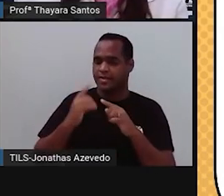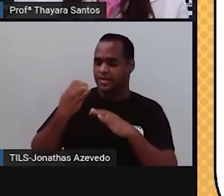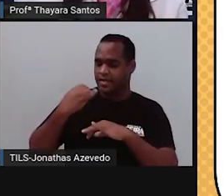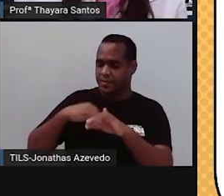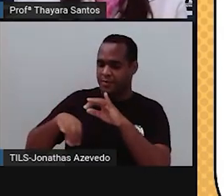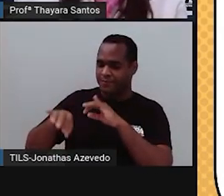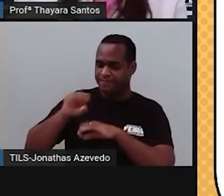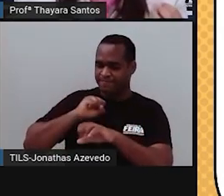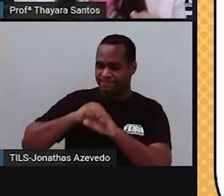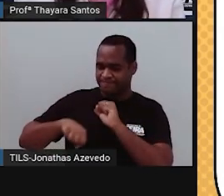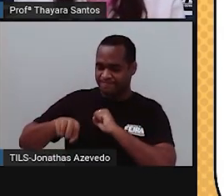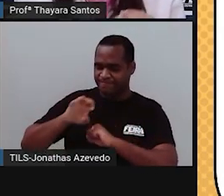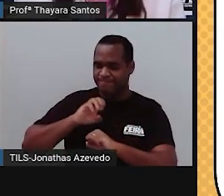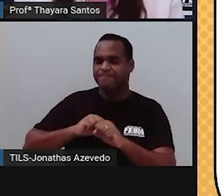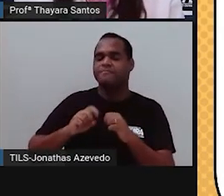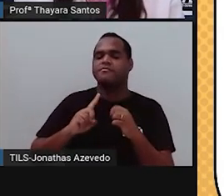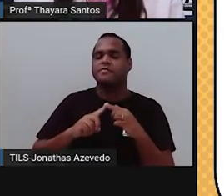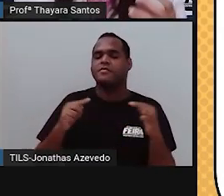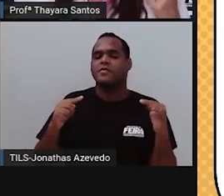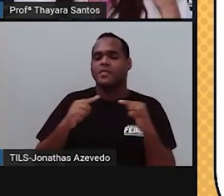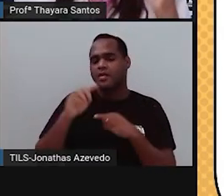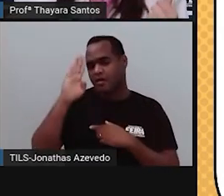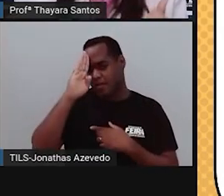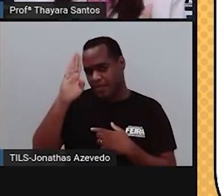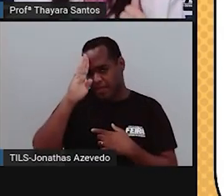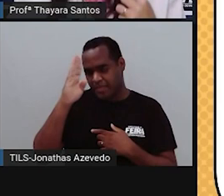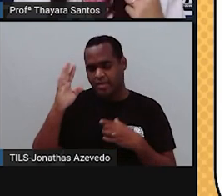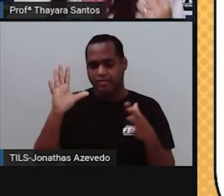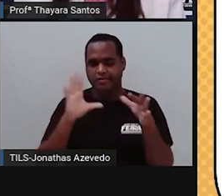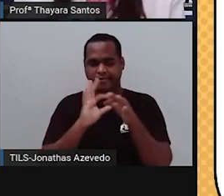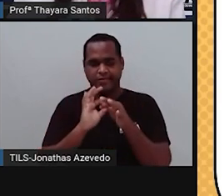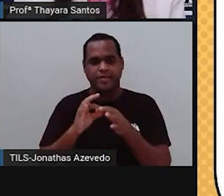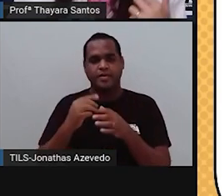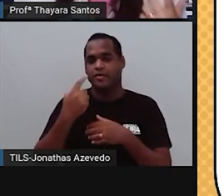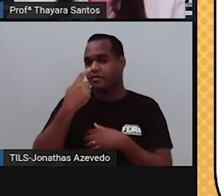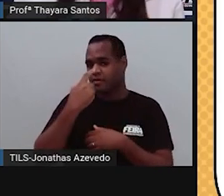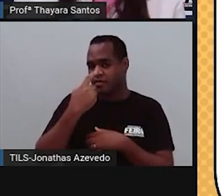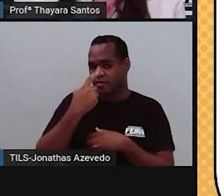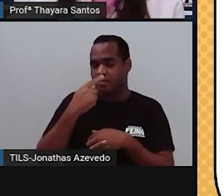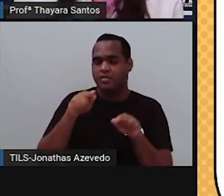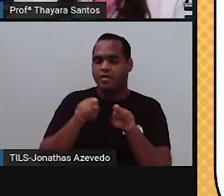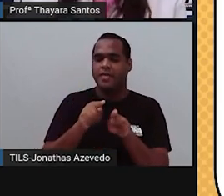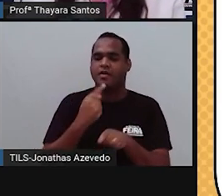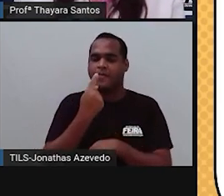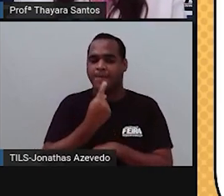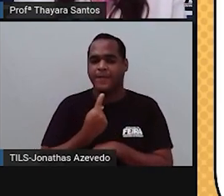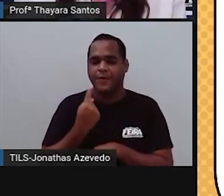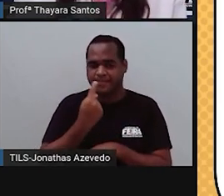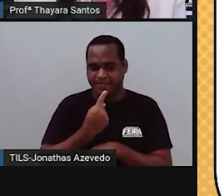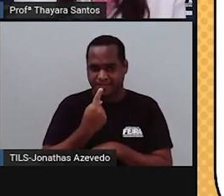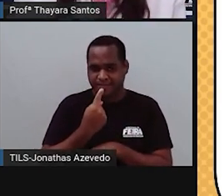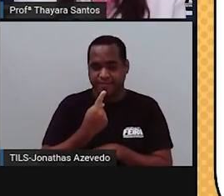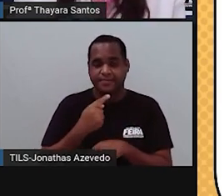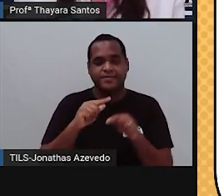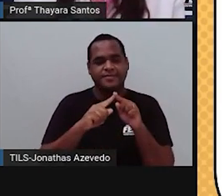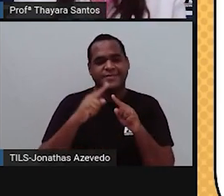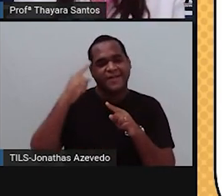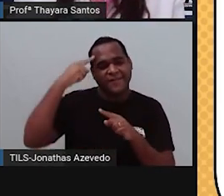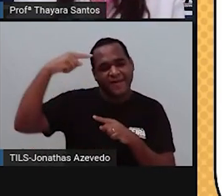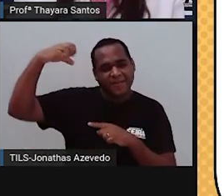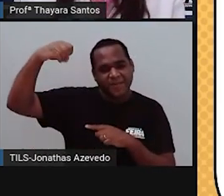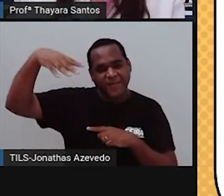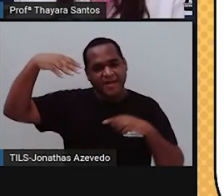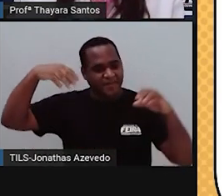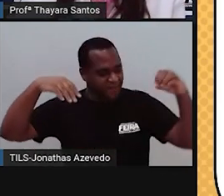-receptores. E eles estão principalmente relacionados ao olfato e ao paladar. Os fotorreceptores,